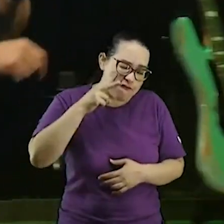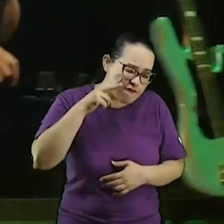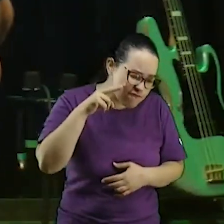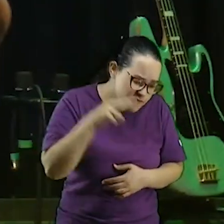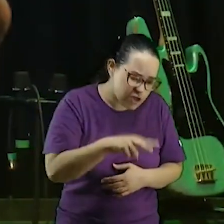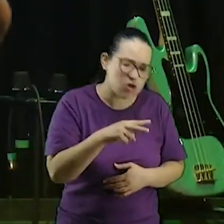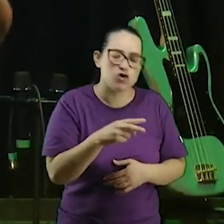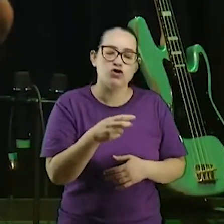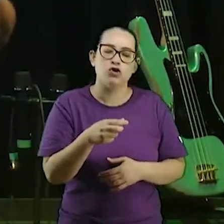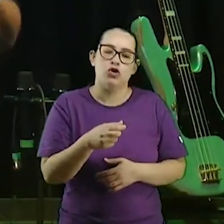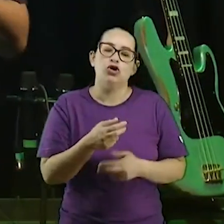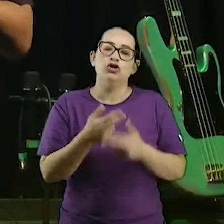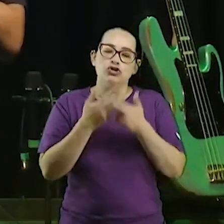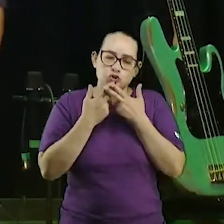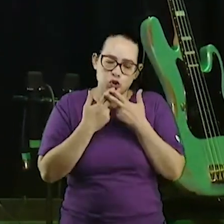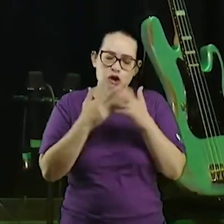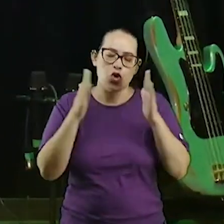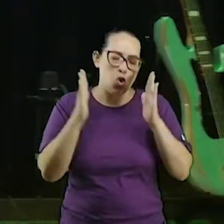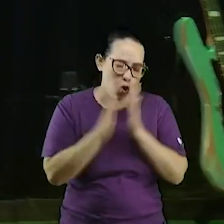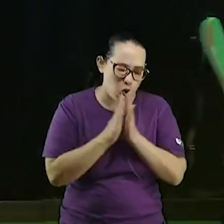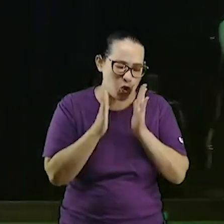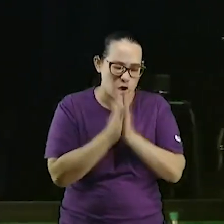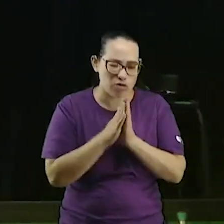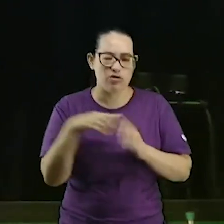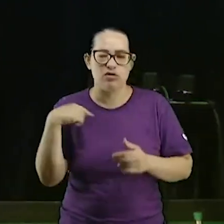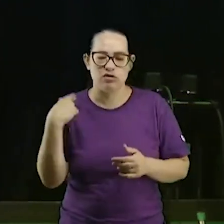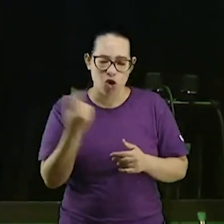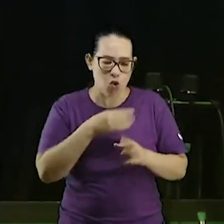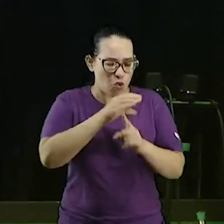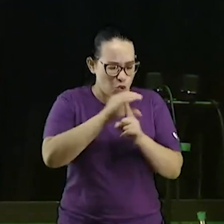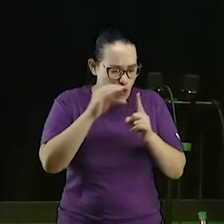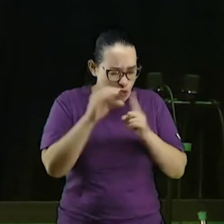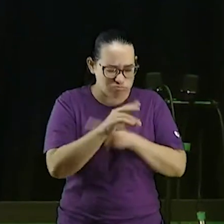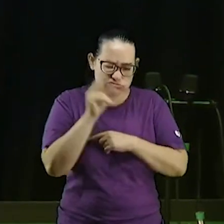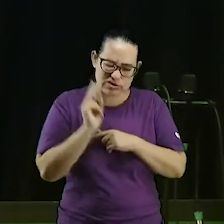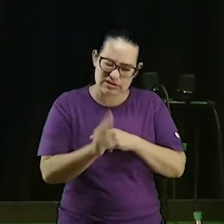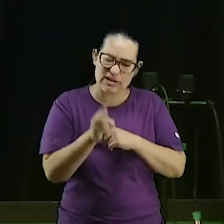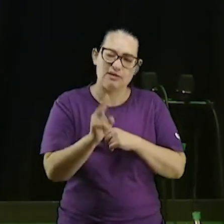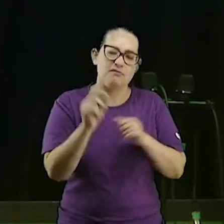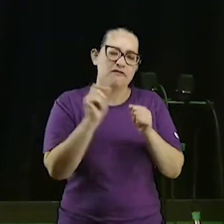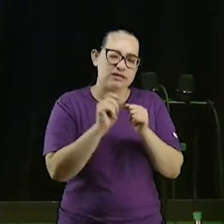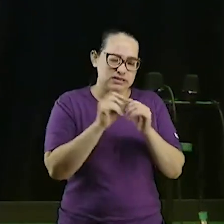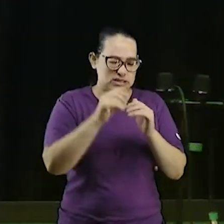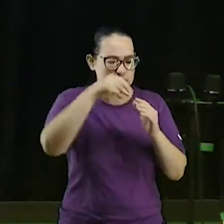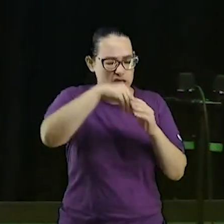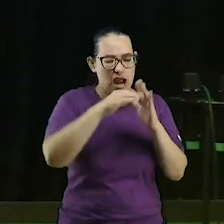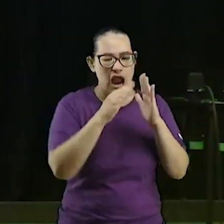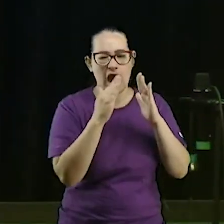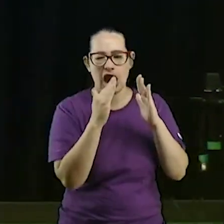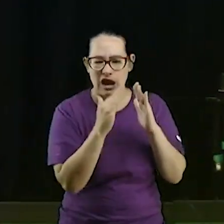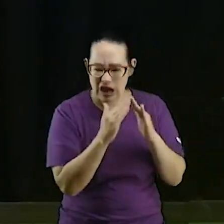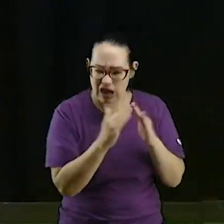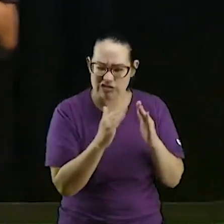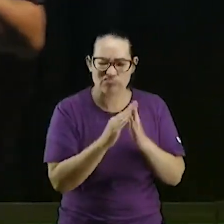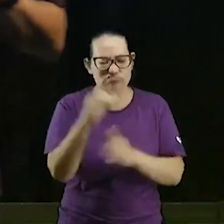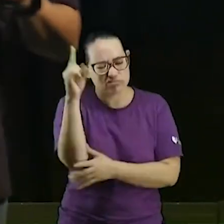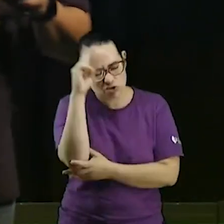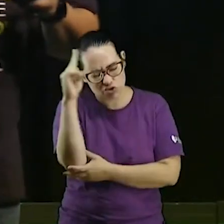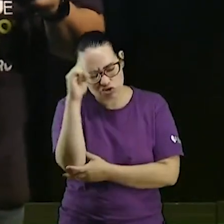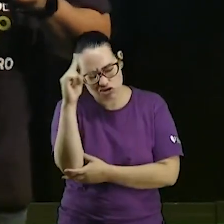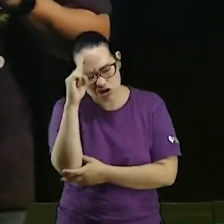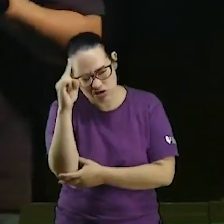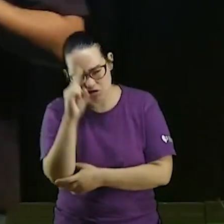orando nós fazíamos cultos em casa todos os dias e não era um negócio